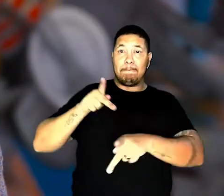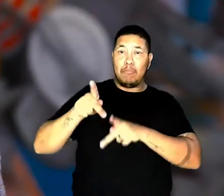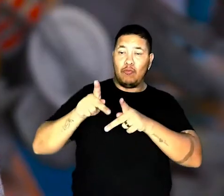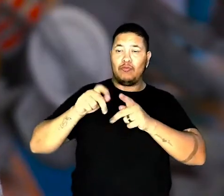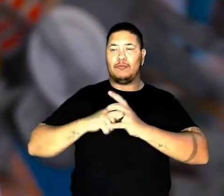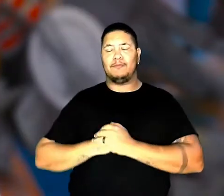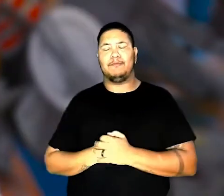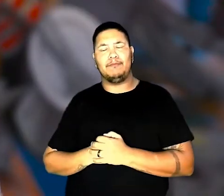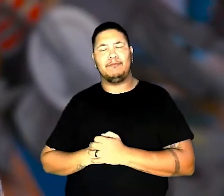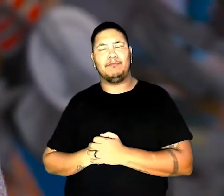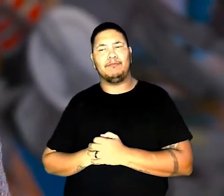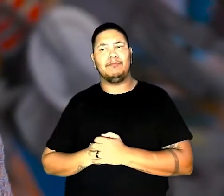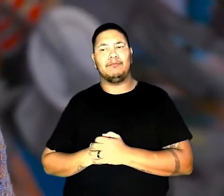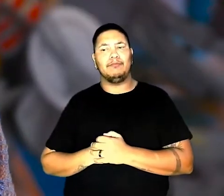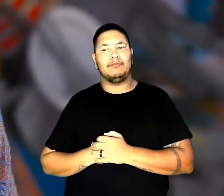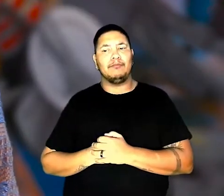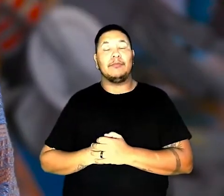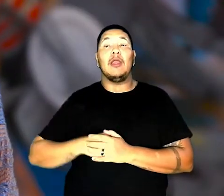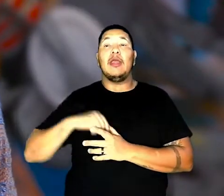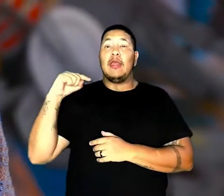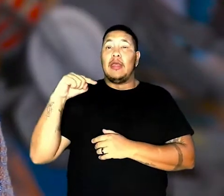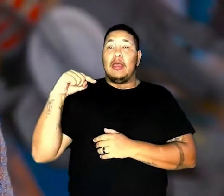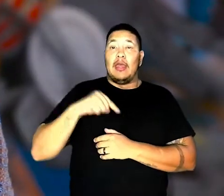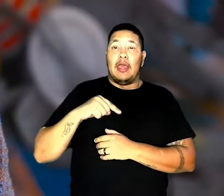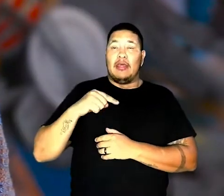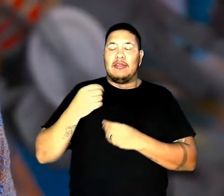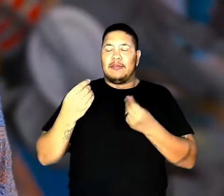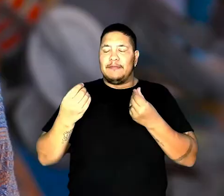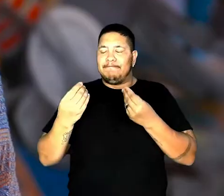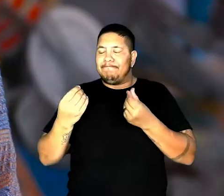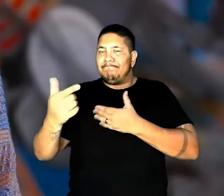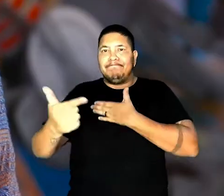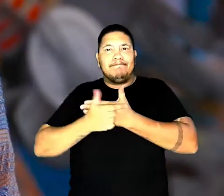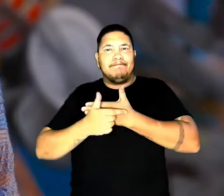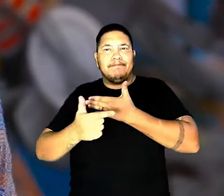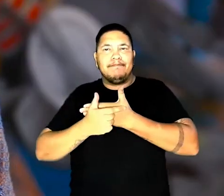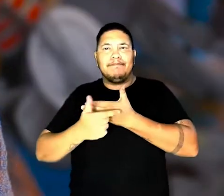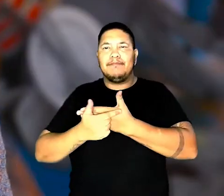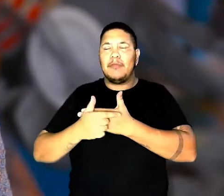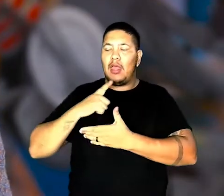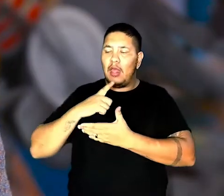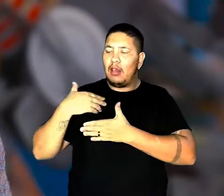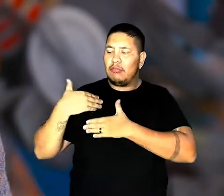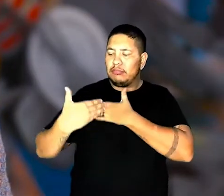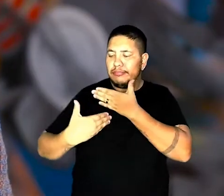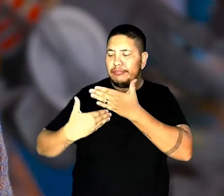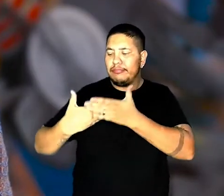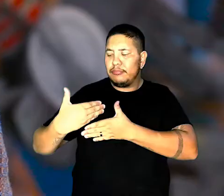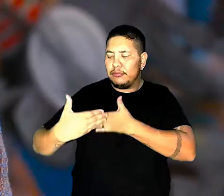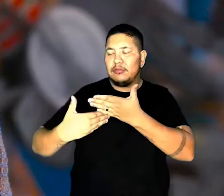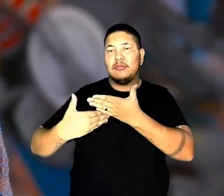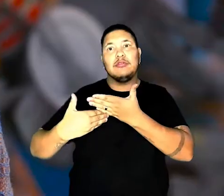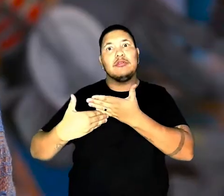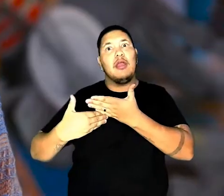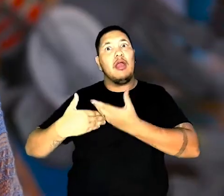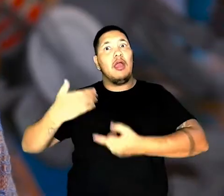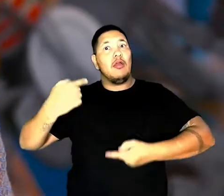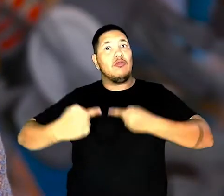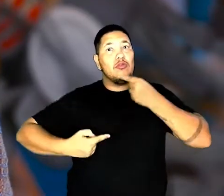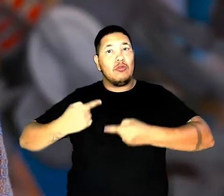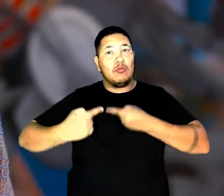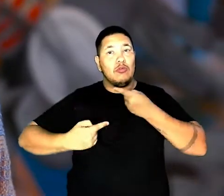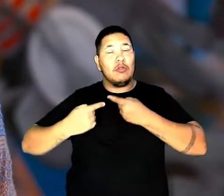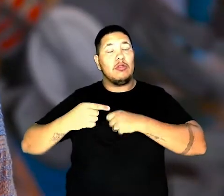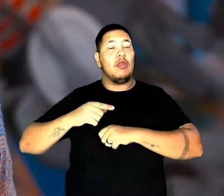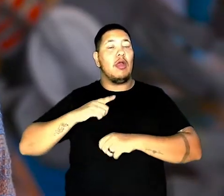ombudsman. E essa função, ela acabou, na